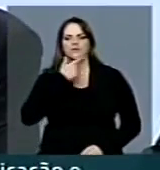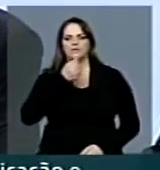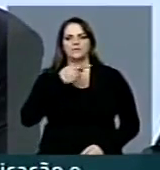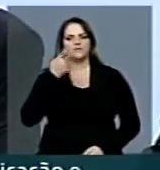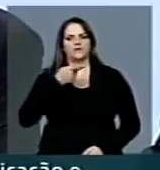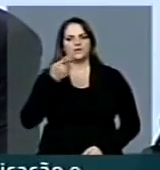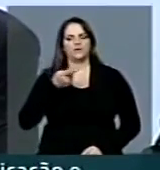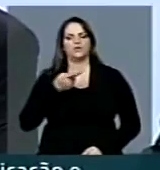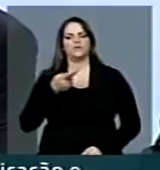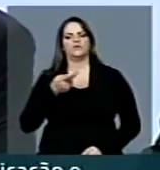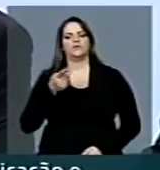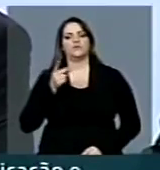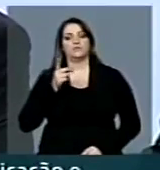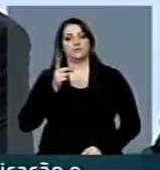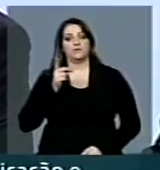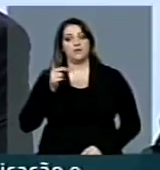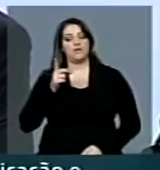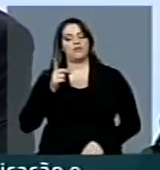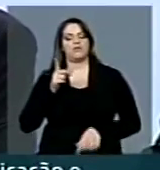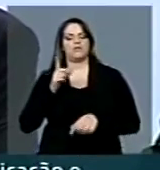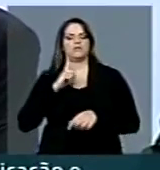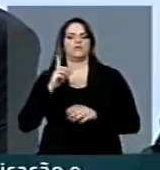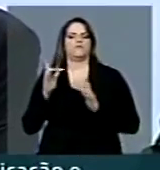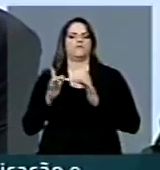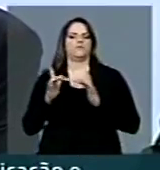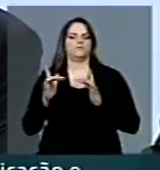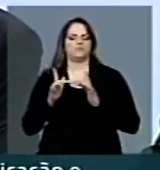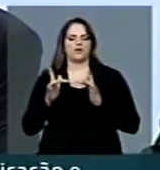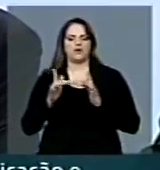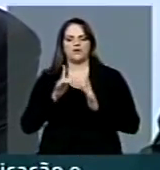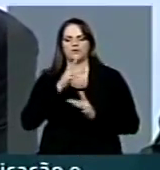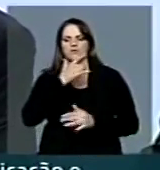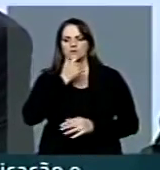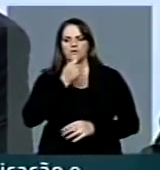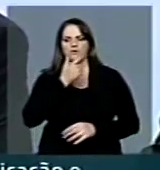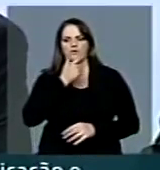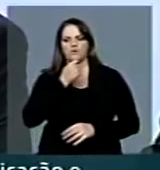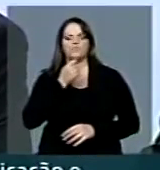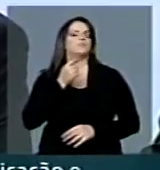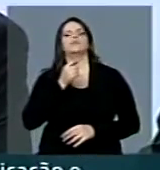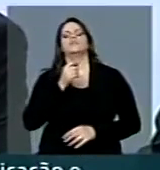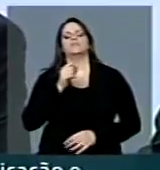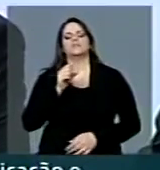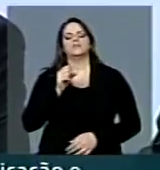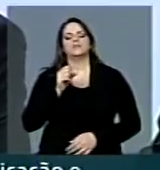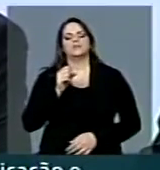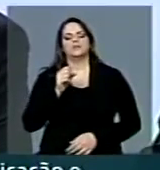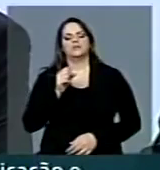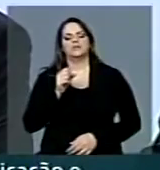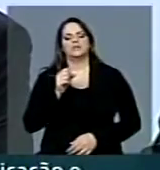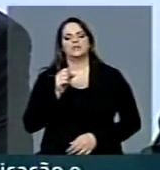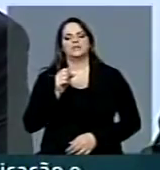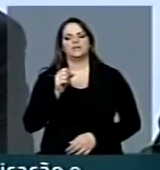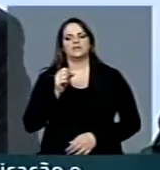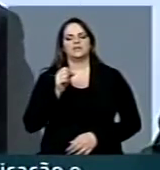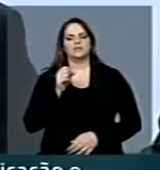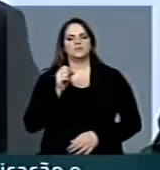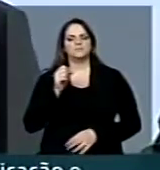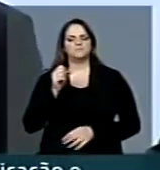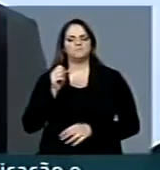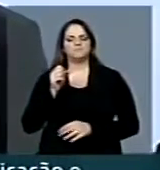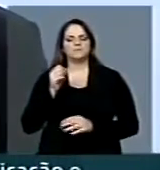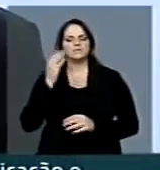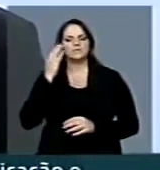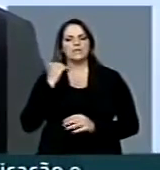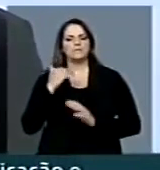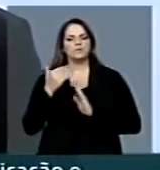de ter uma longa conversa com o Snowden e tem, inclusive, os arquivos do Snowden. E ele